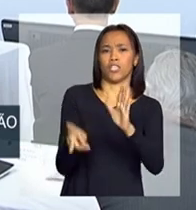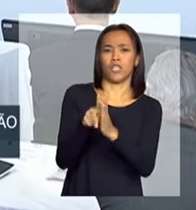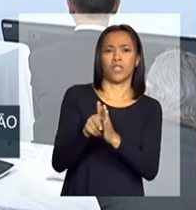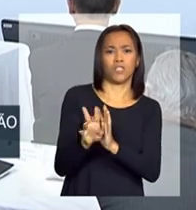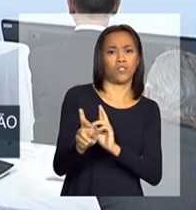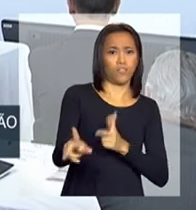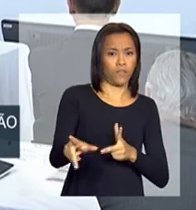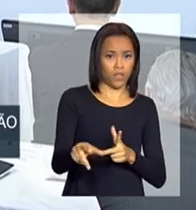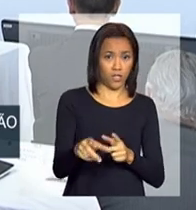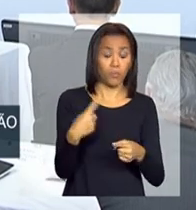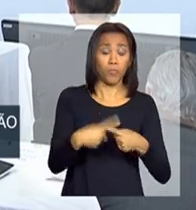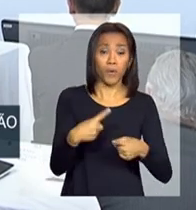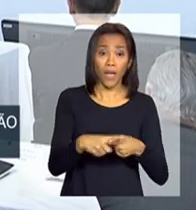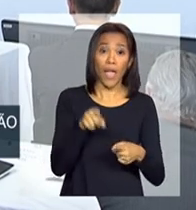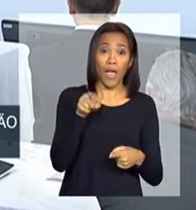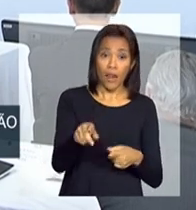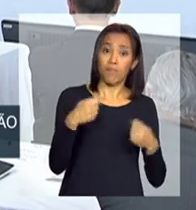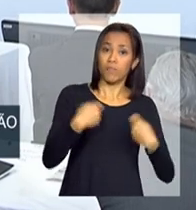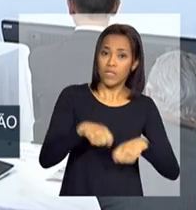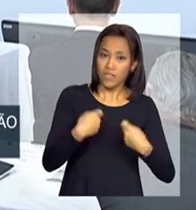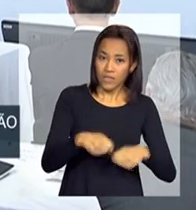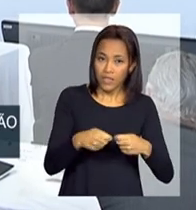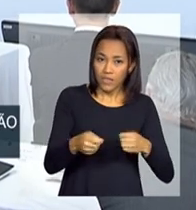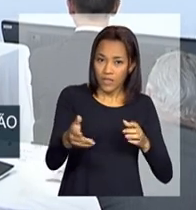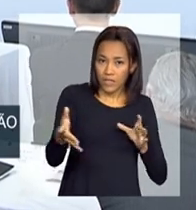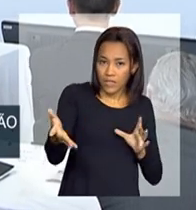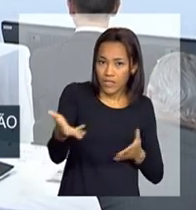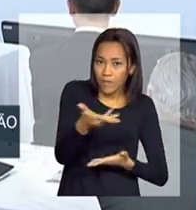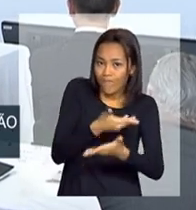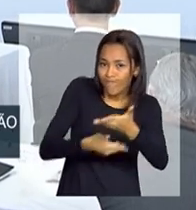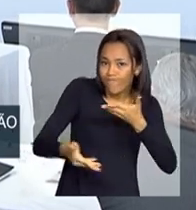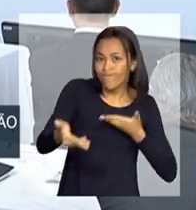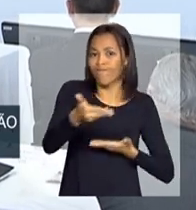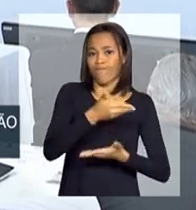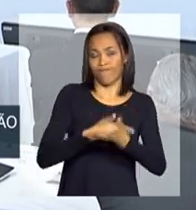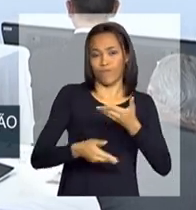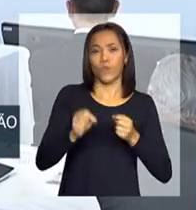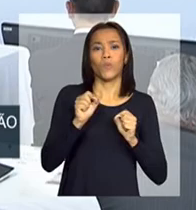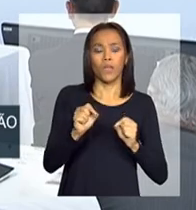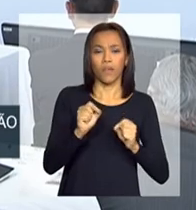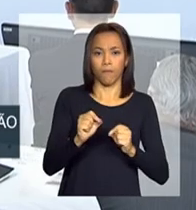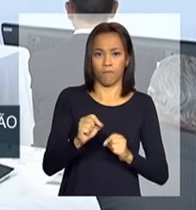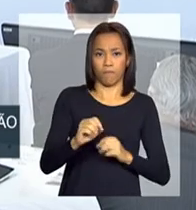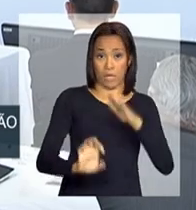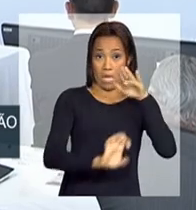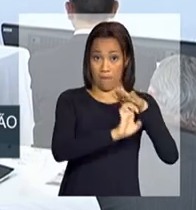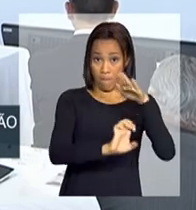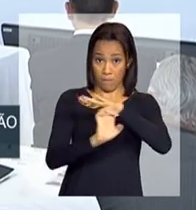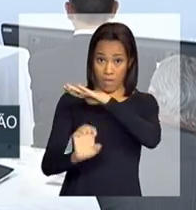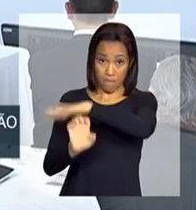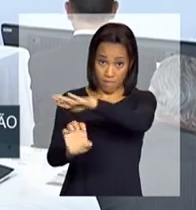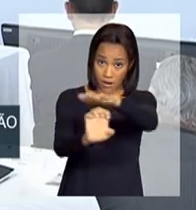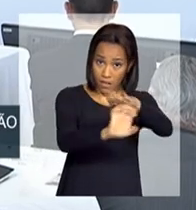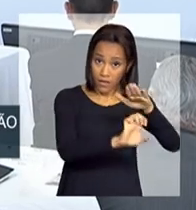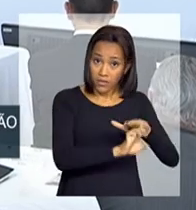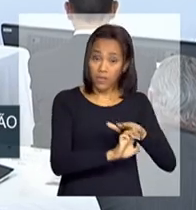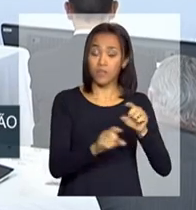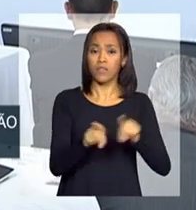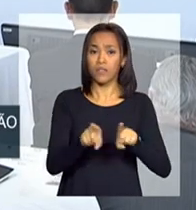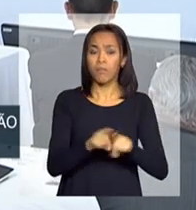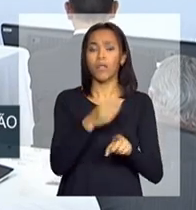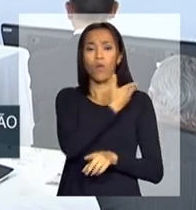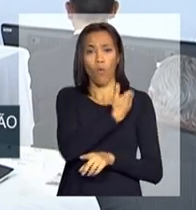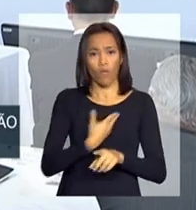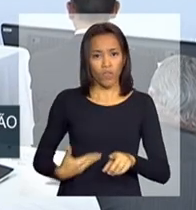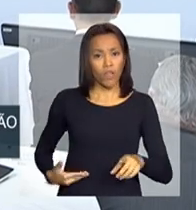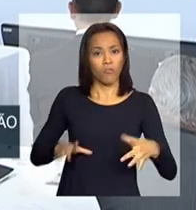precisa desta relação estreita entre empresa e órgãos do